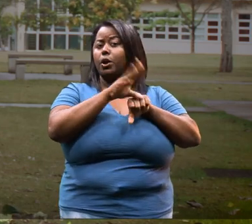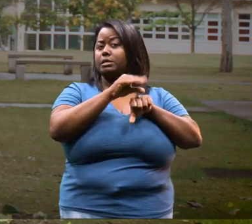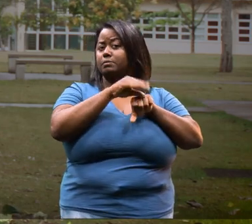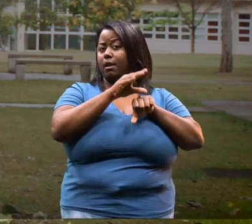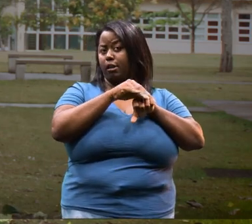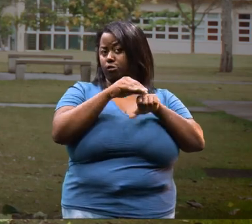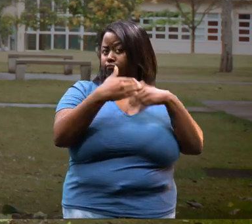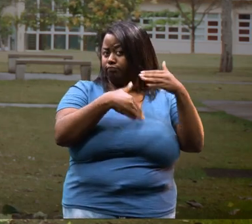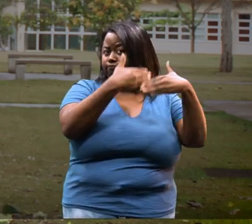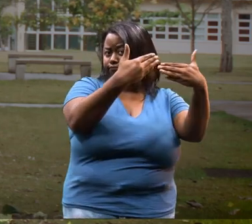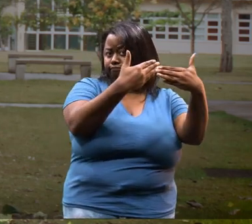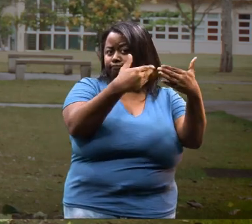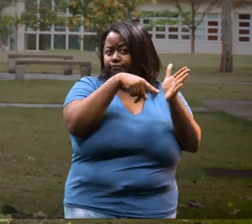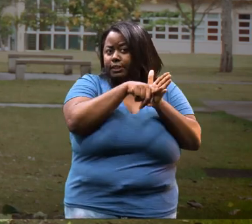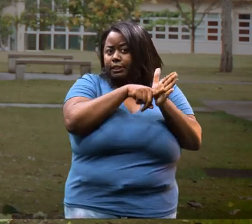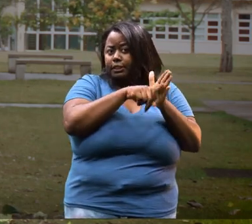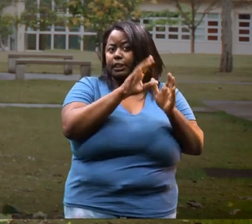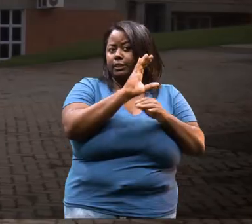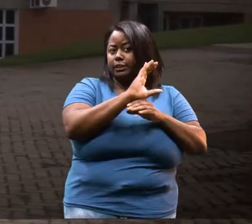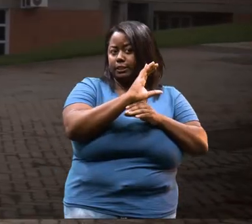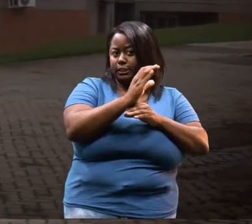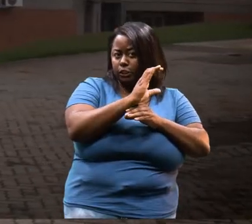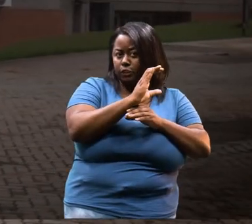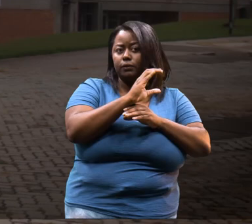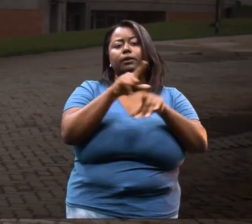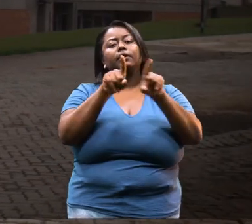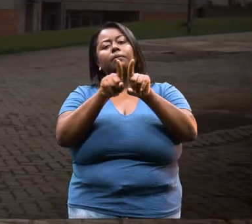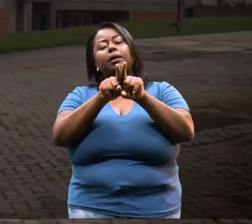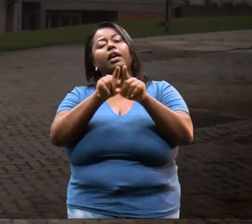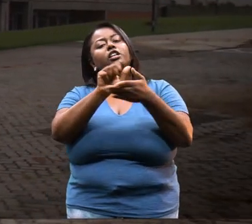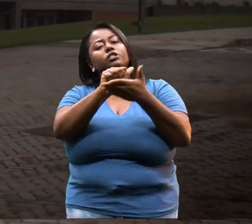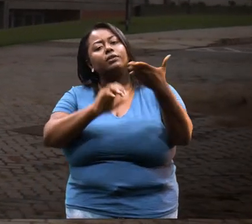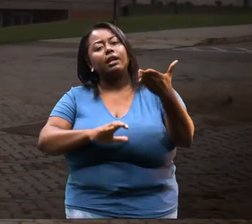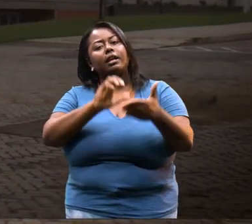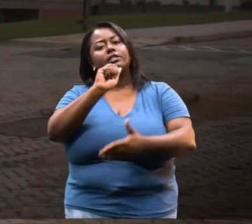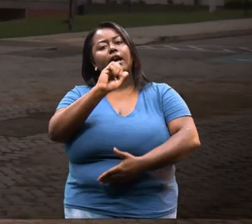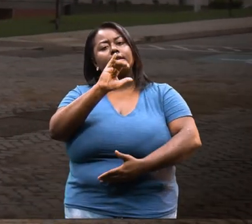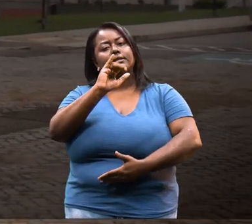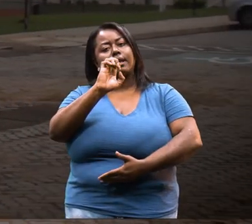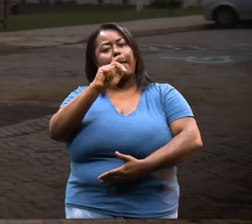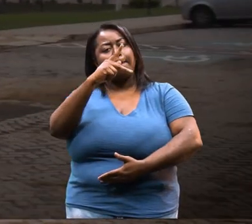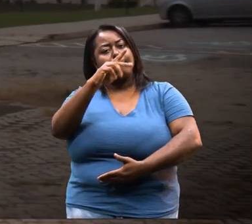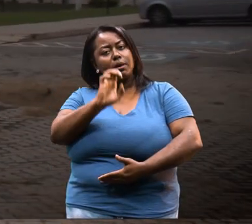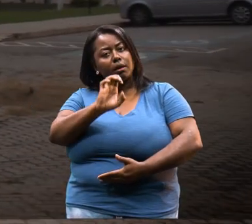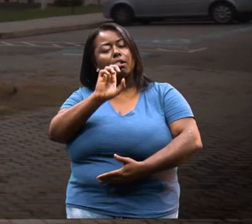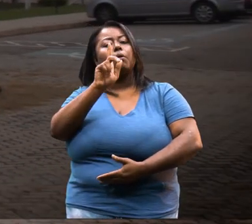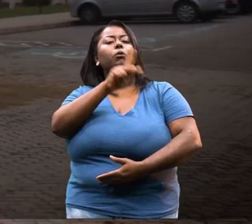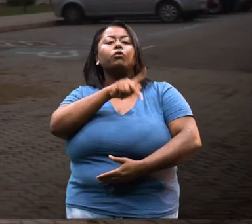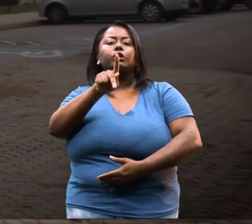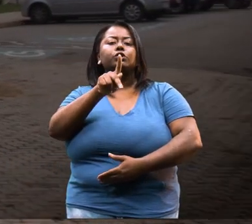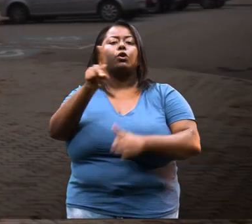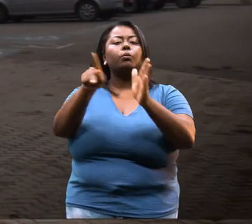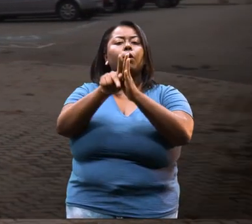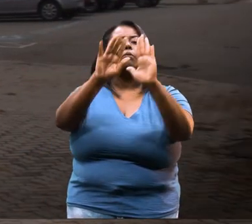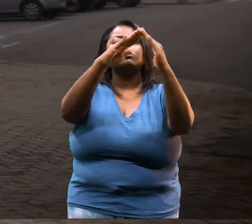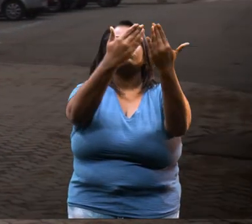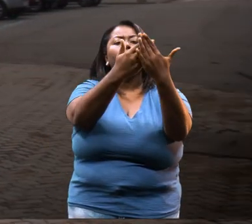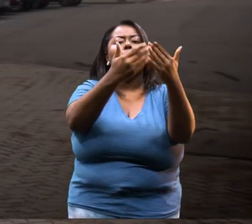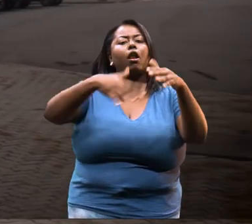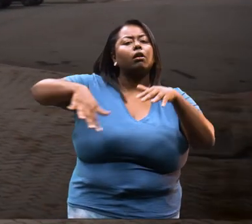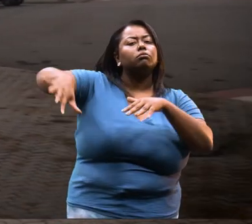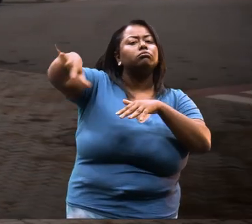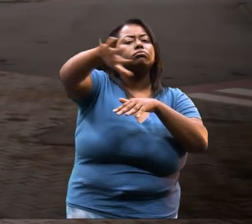construir conhecimento através da pesquisa científica. As atividades de ACIEP, que são atividades de extensão, por exemplo, trazendo professores